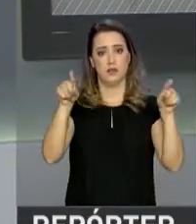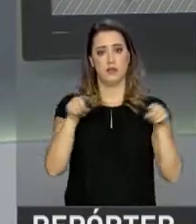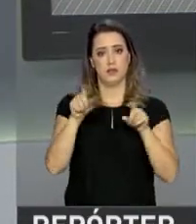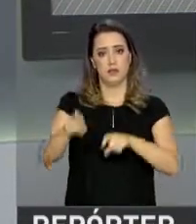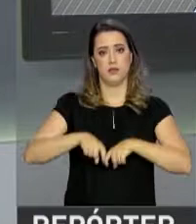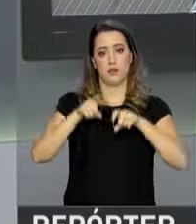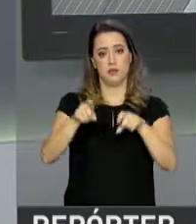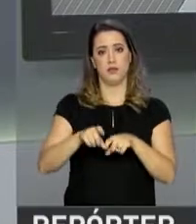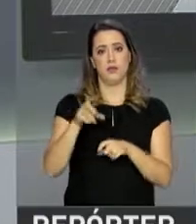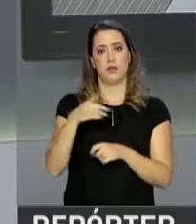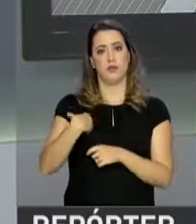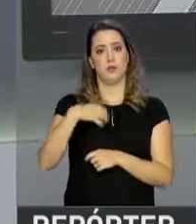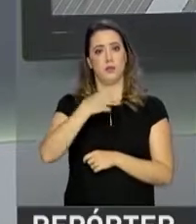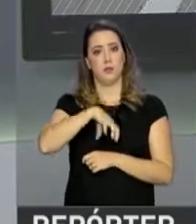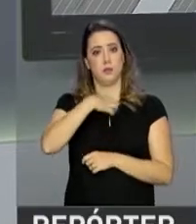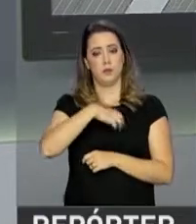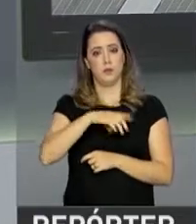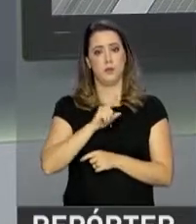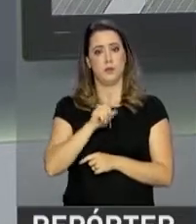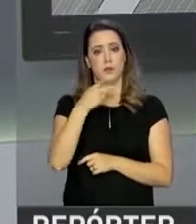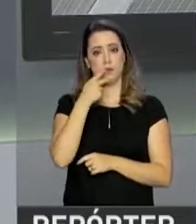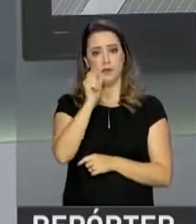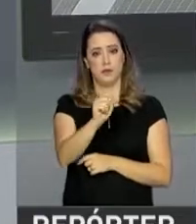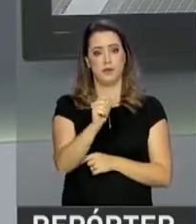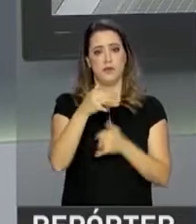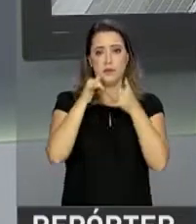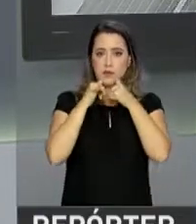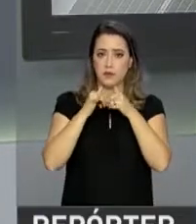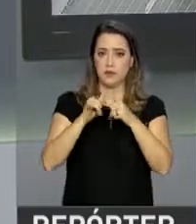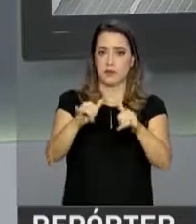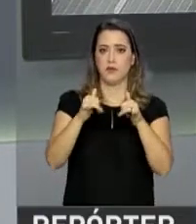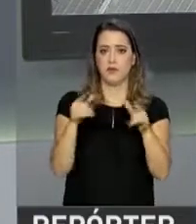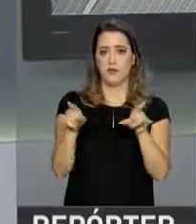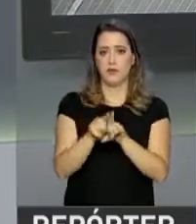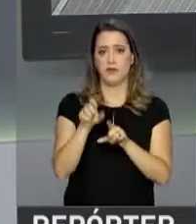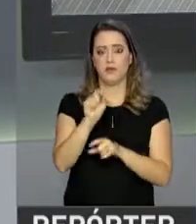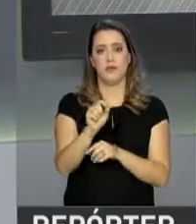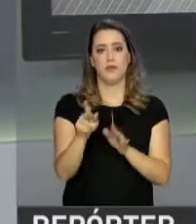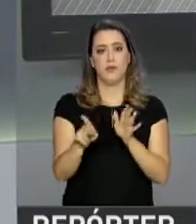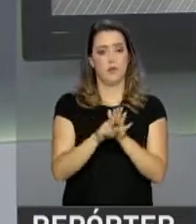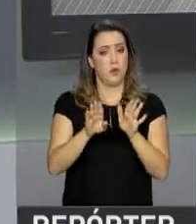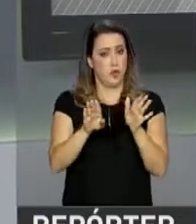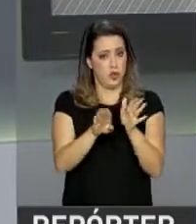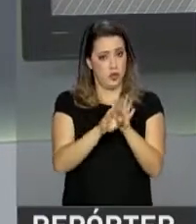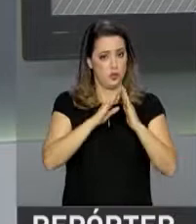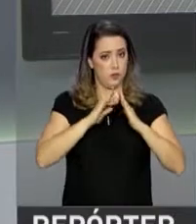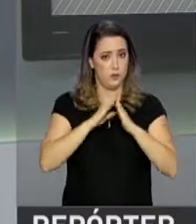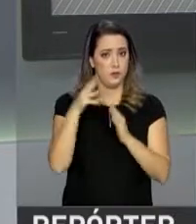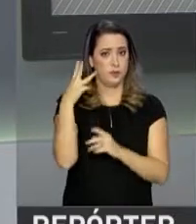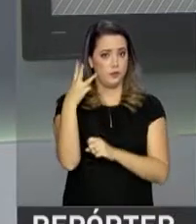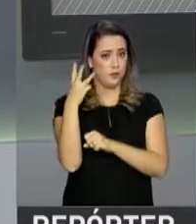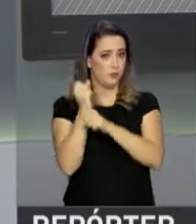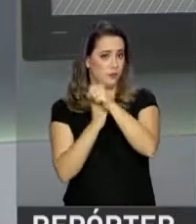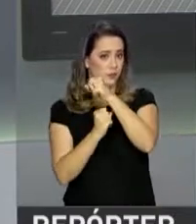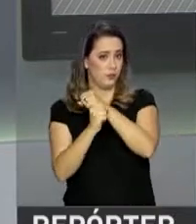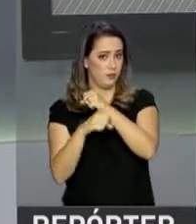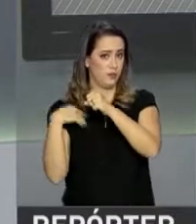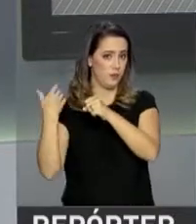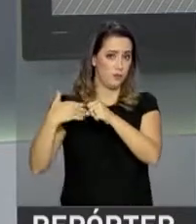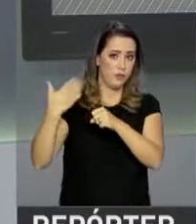agricultora, que mora lá no interior da Bahia, ela falando sobre a luz, sobre a energia elétrica que chegou na casa dela há três anos.